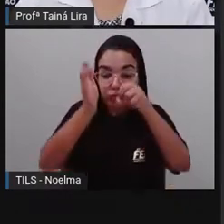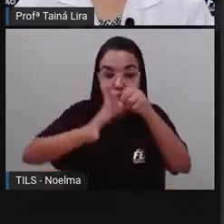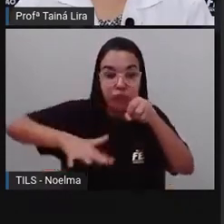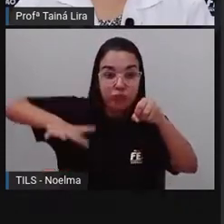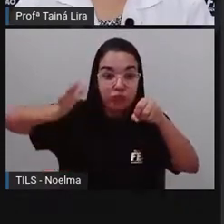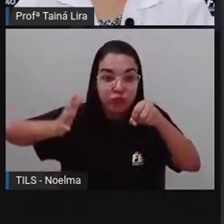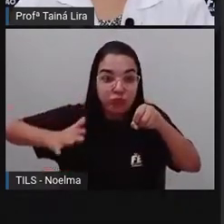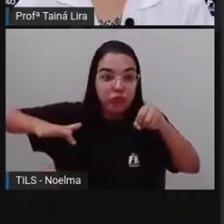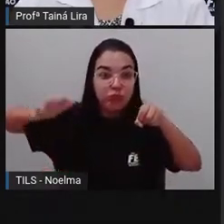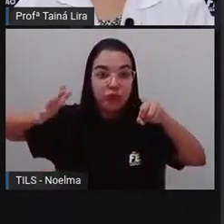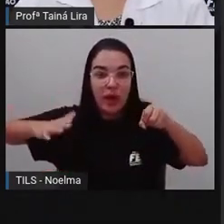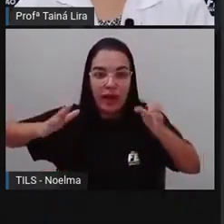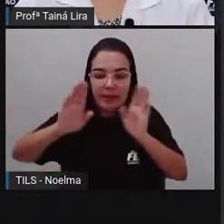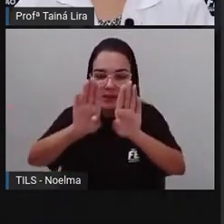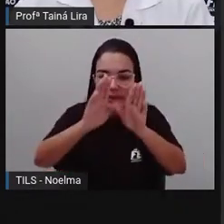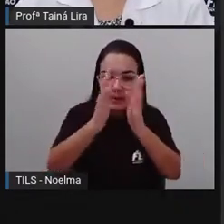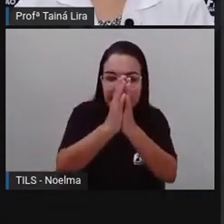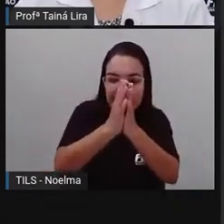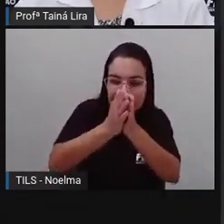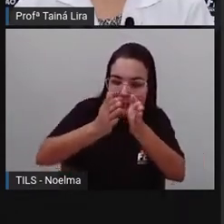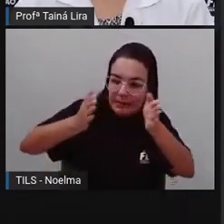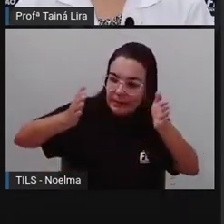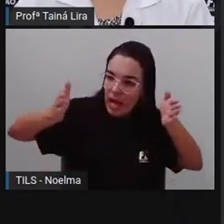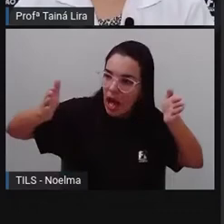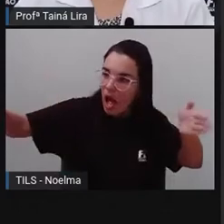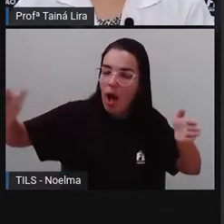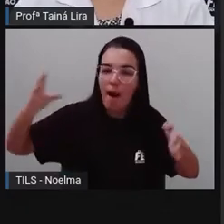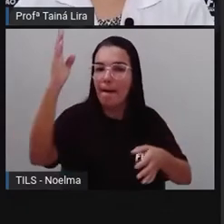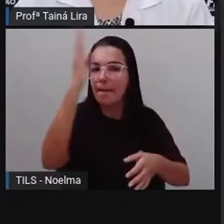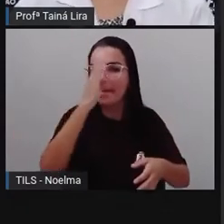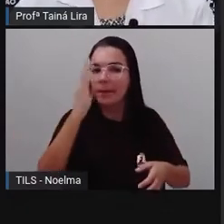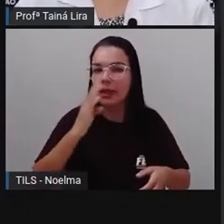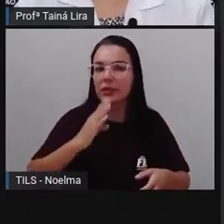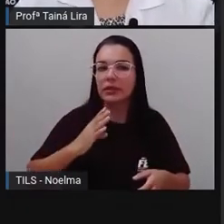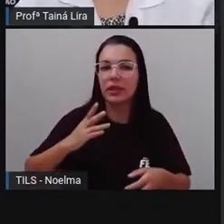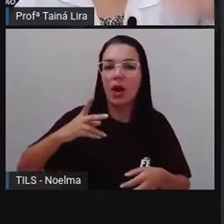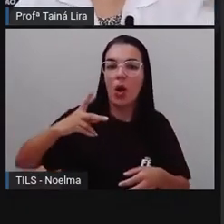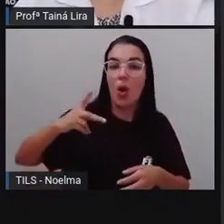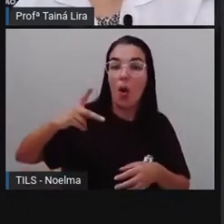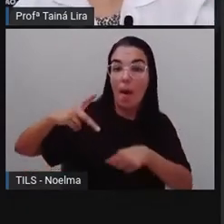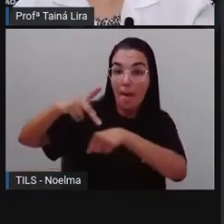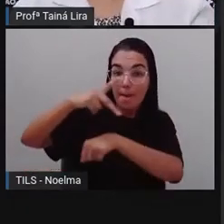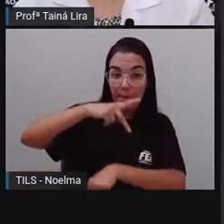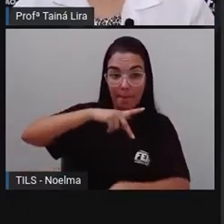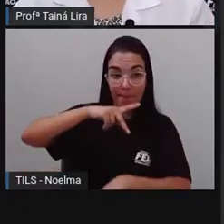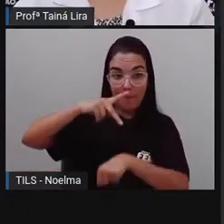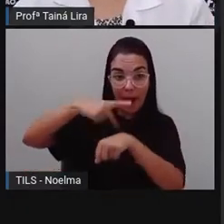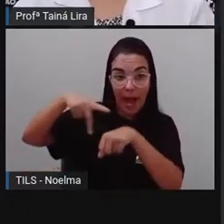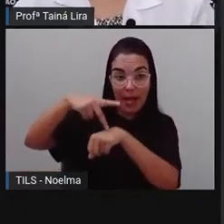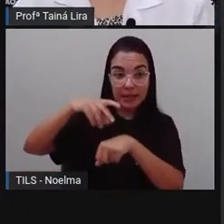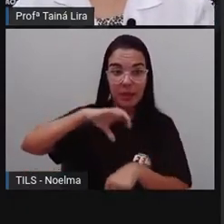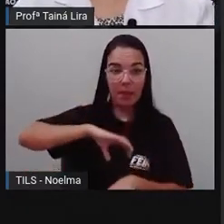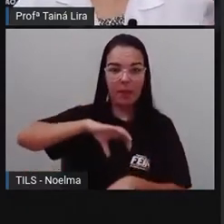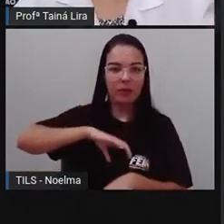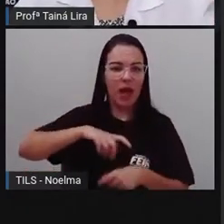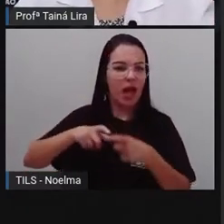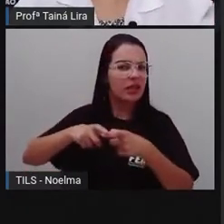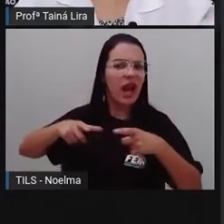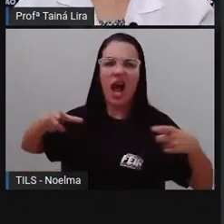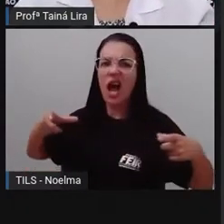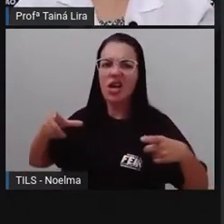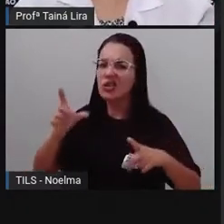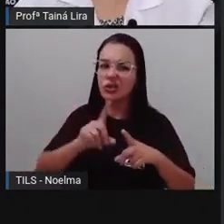né? Separando o Brasil de Portugal. Portugal é um país que não é muito grande, certo? Mas que foi